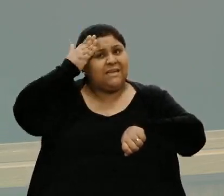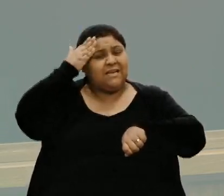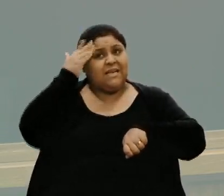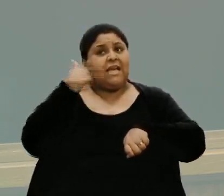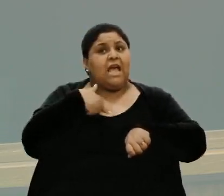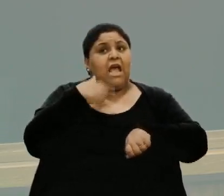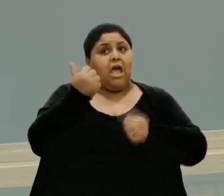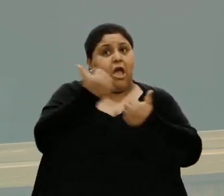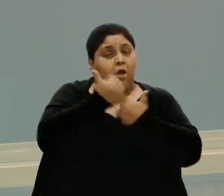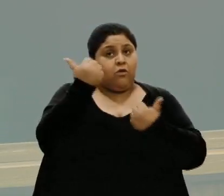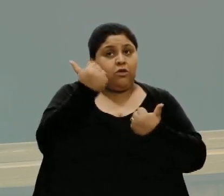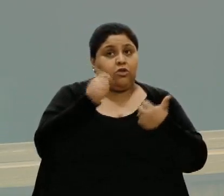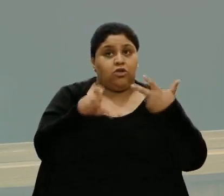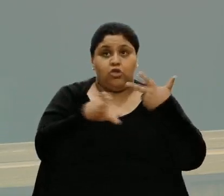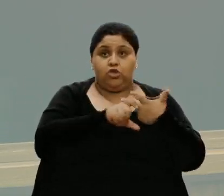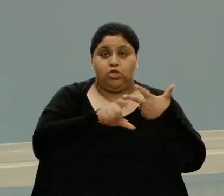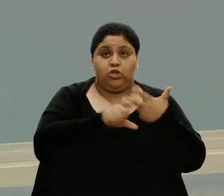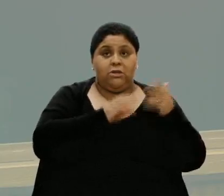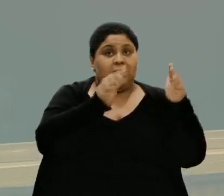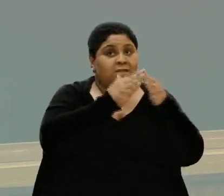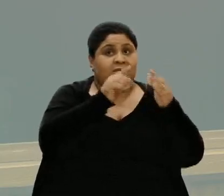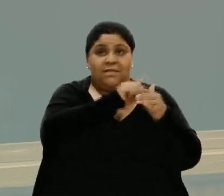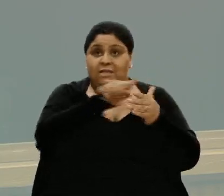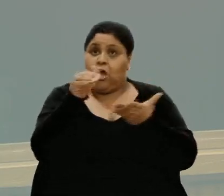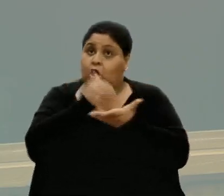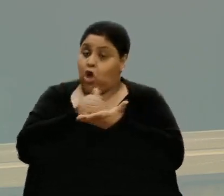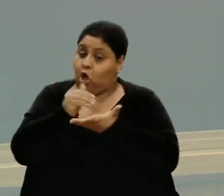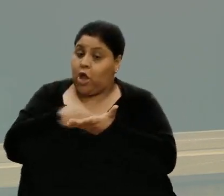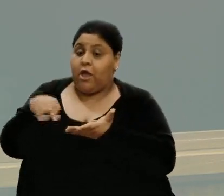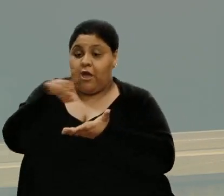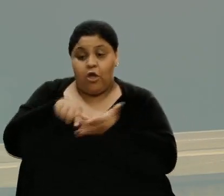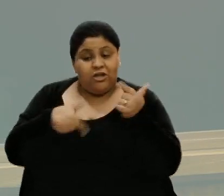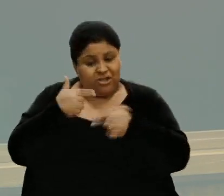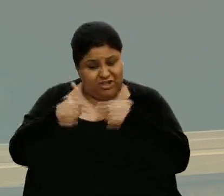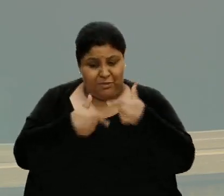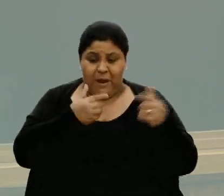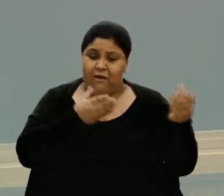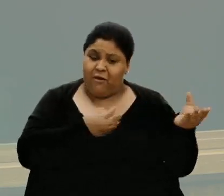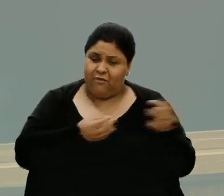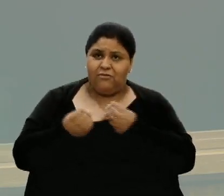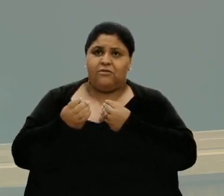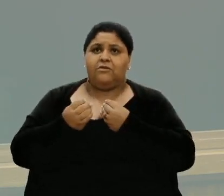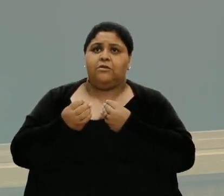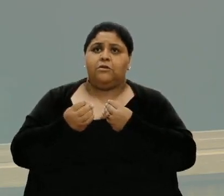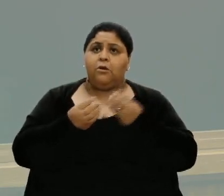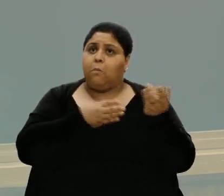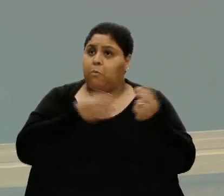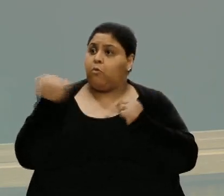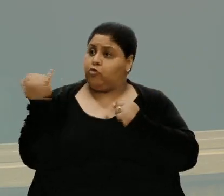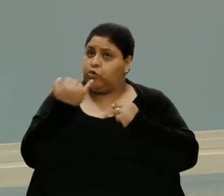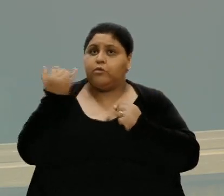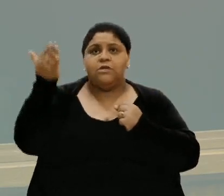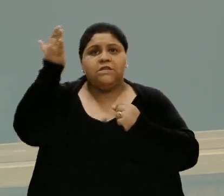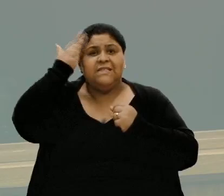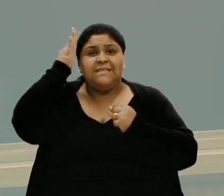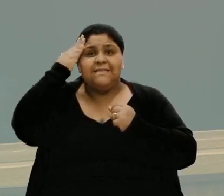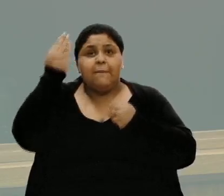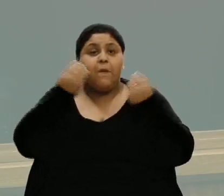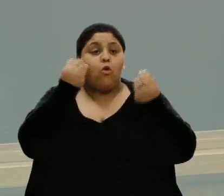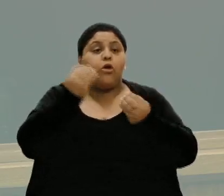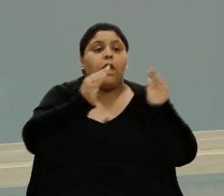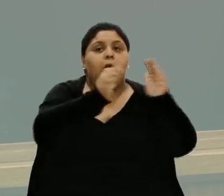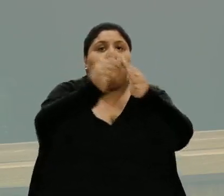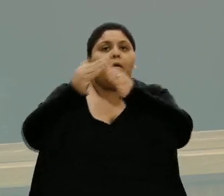jurídica da habitação, eu não fui secretária, mas a gente trabalhava muito e era muito importante de saber quem era a propriedade.